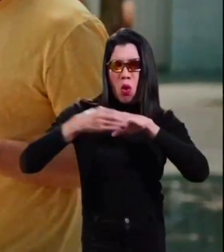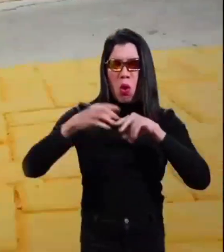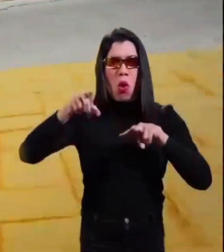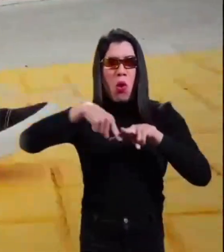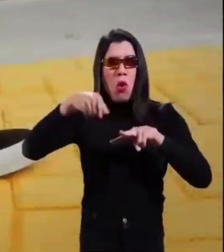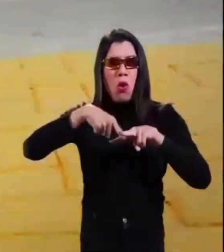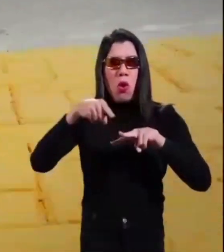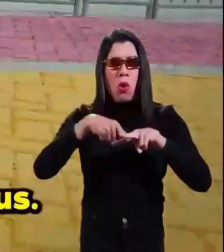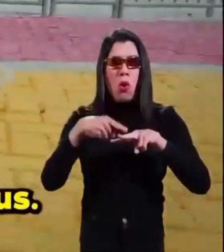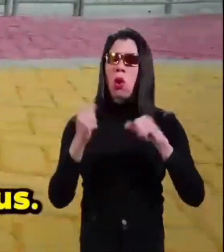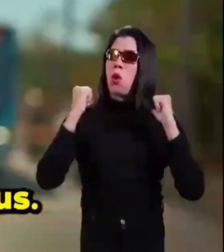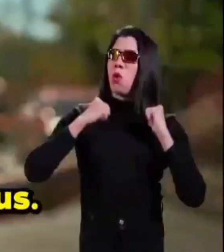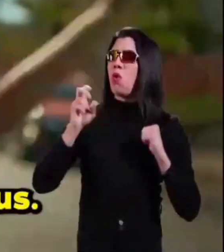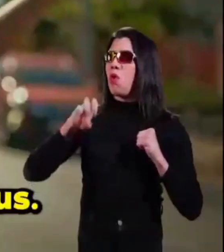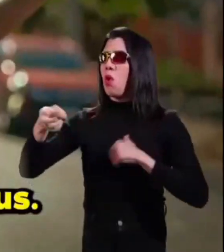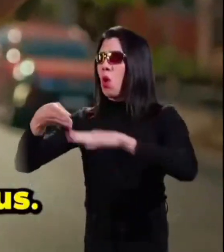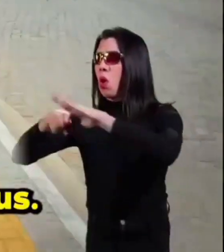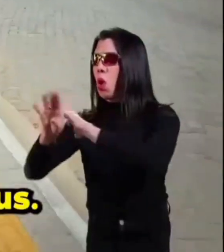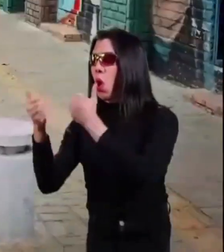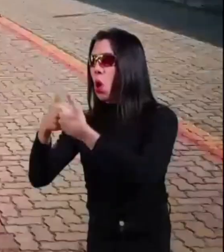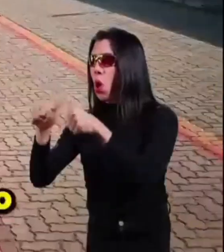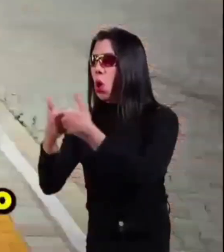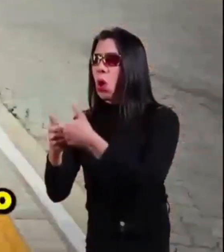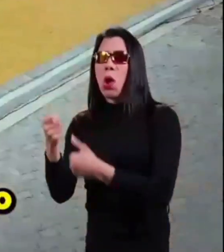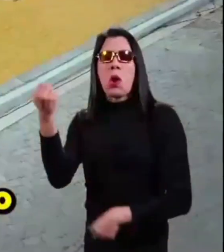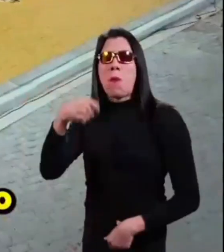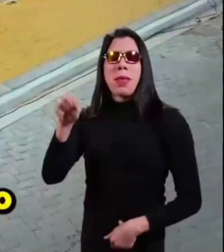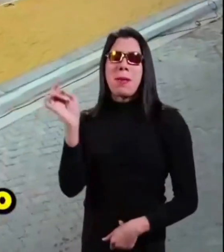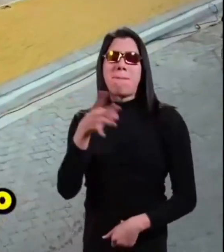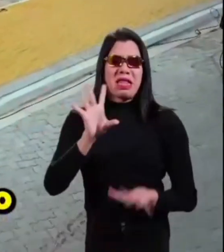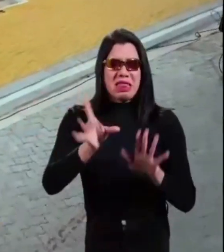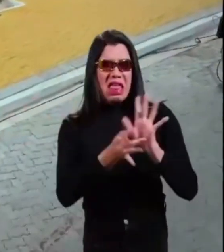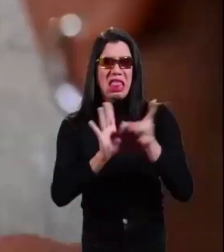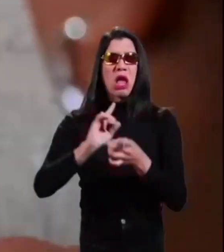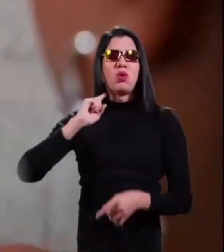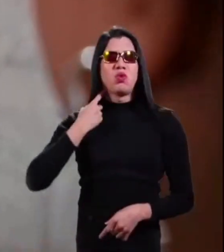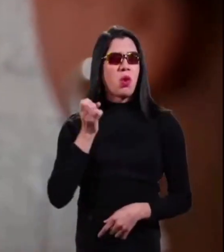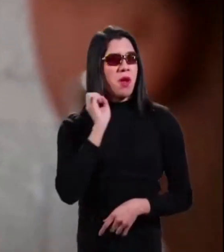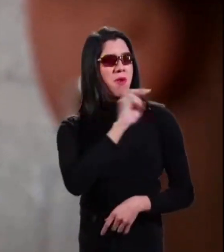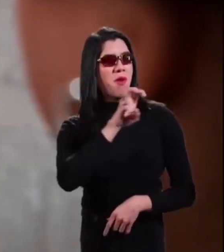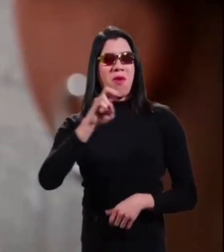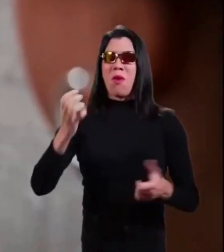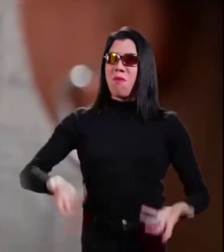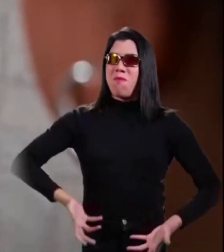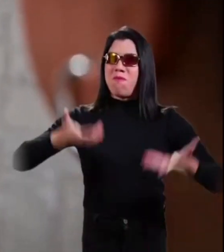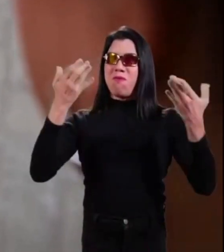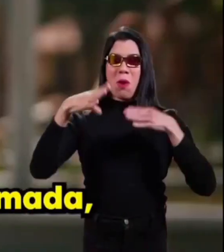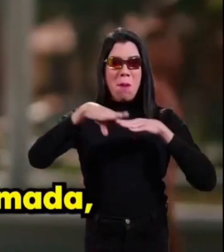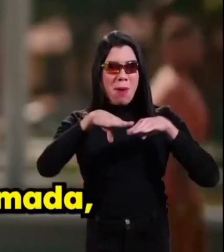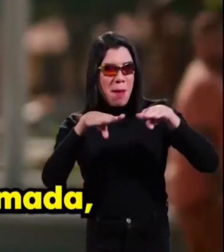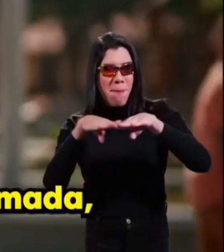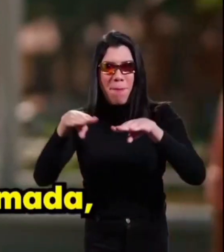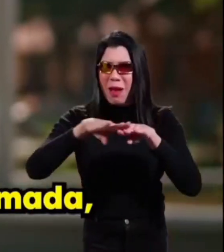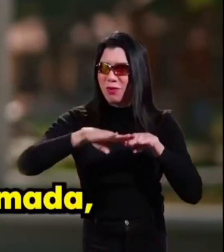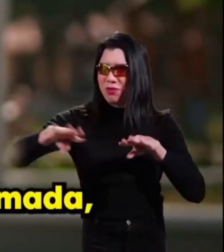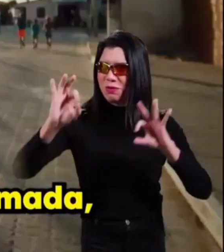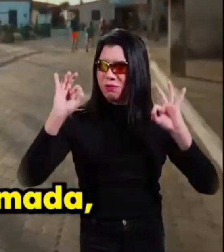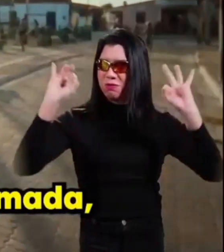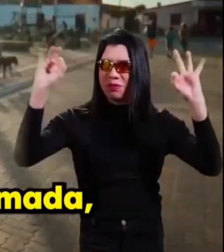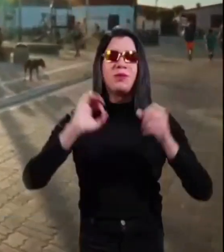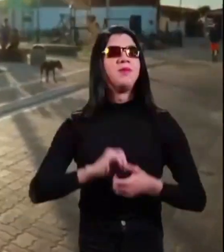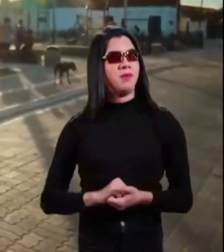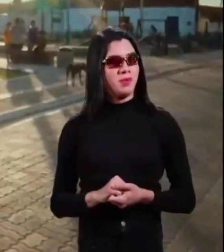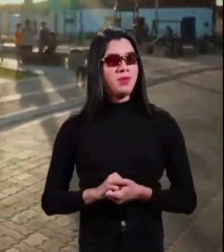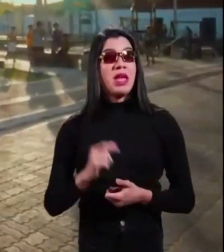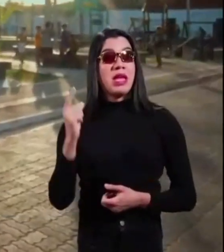mochila para lavar os pés antes de pegar o ônibus. É só seguir o Tijolim para ver a nova cara de Fortaleza que está muito mais